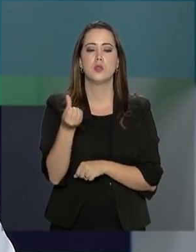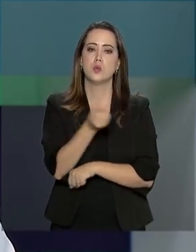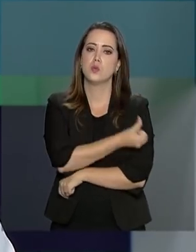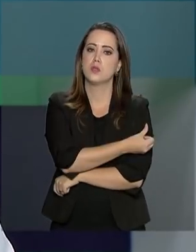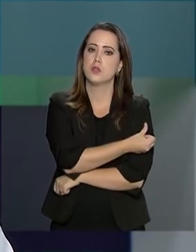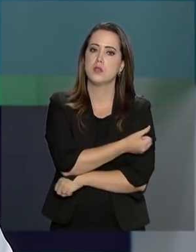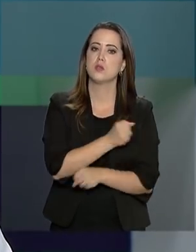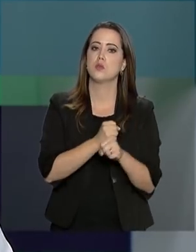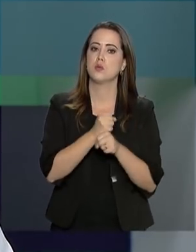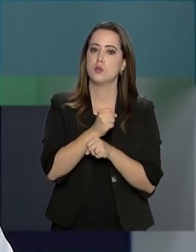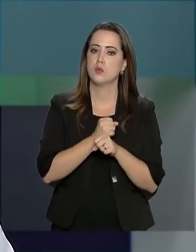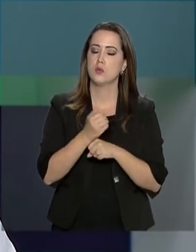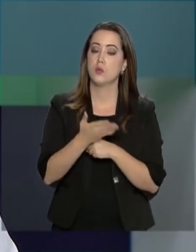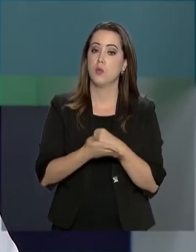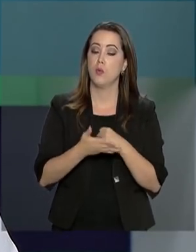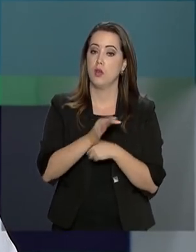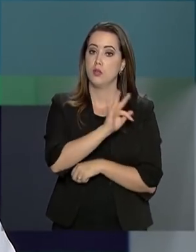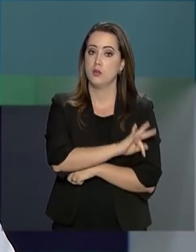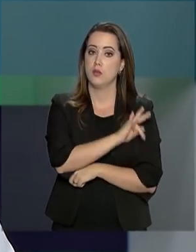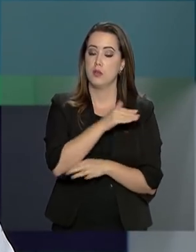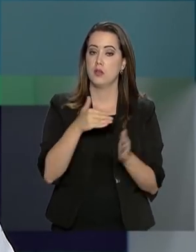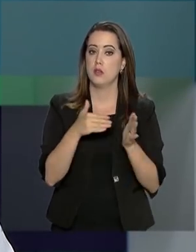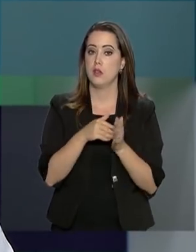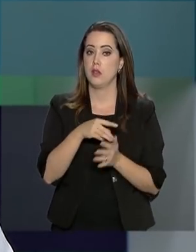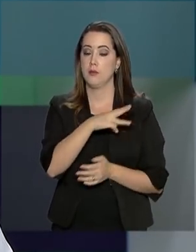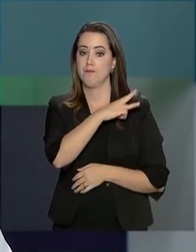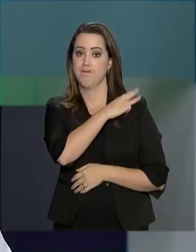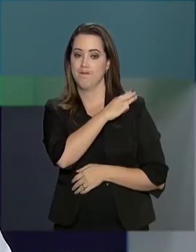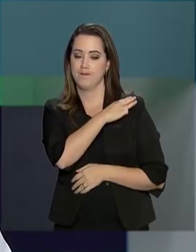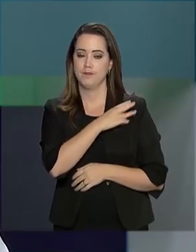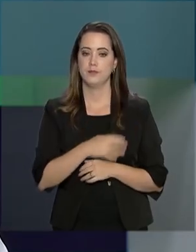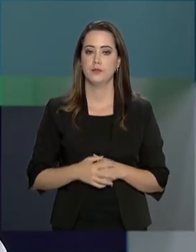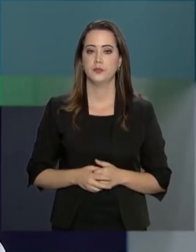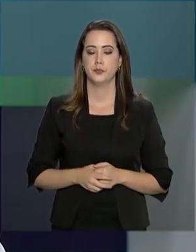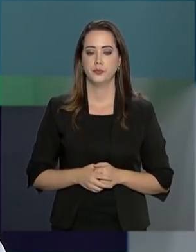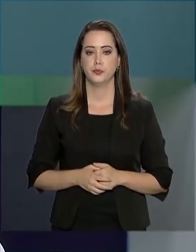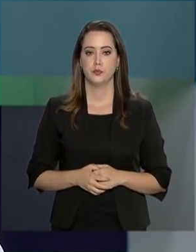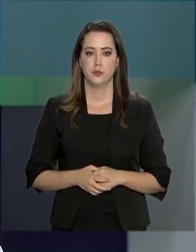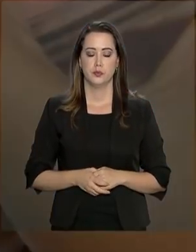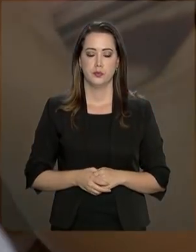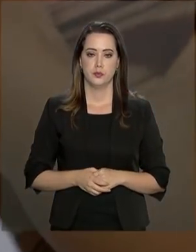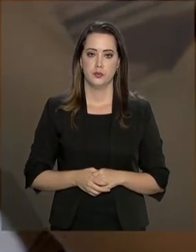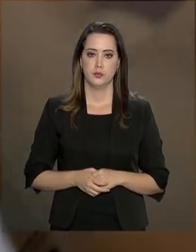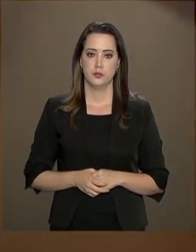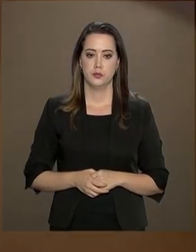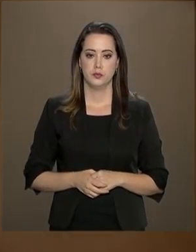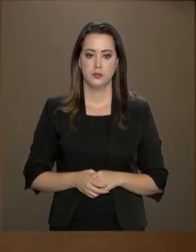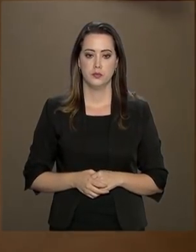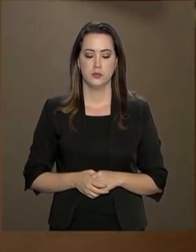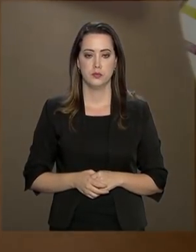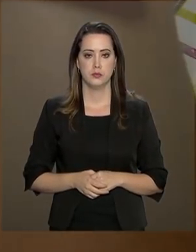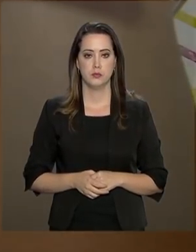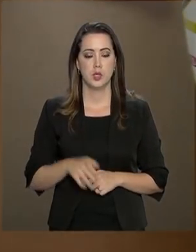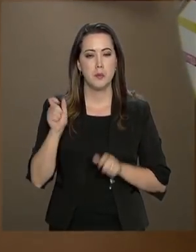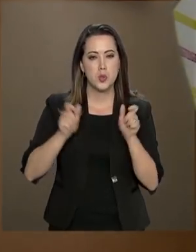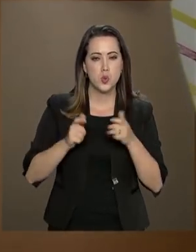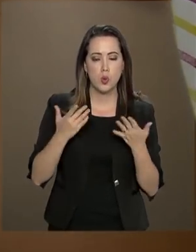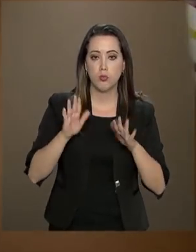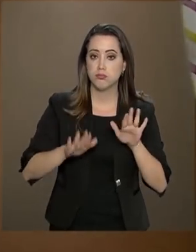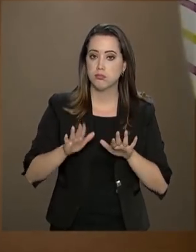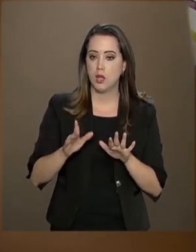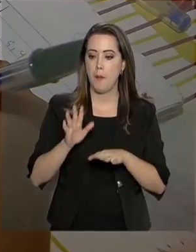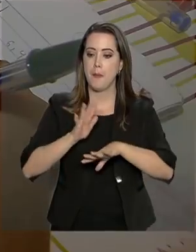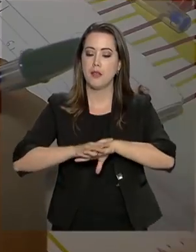sexto ano do ensino fundamental até o último ano do ensino médio. Para alguns, a